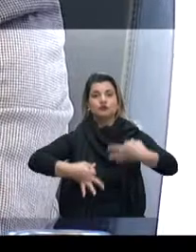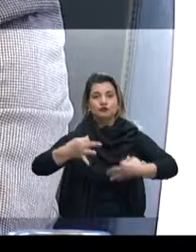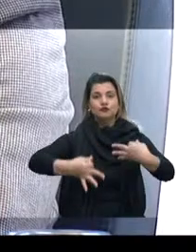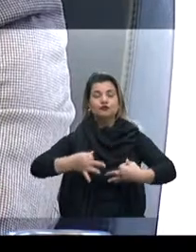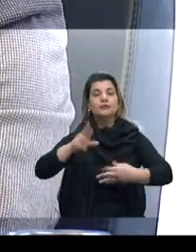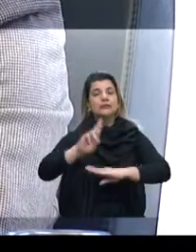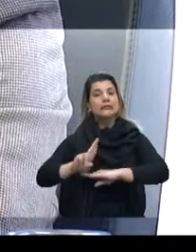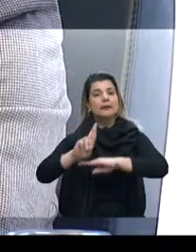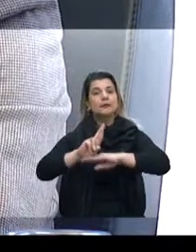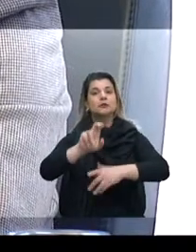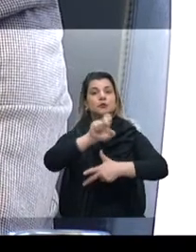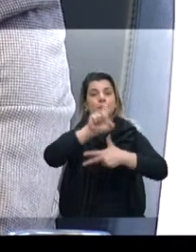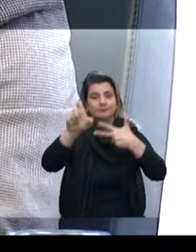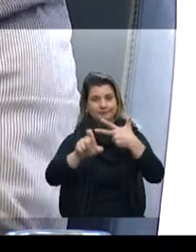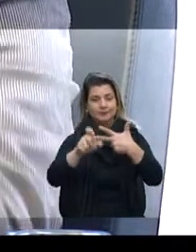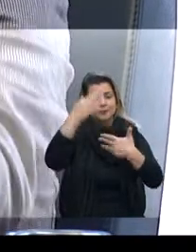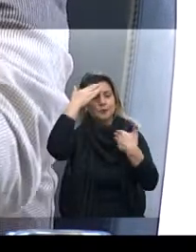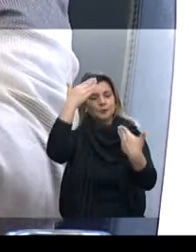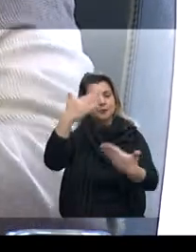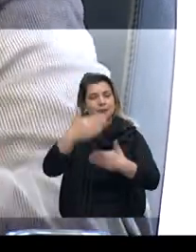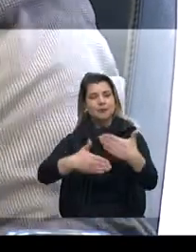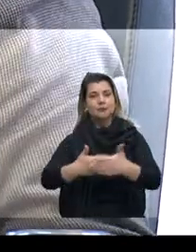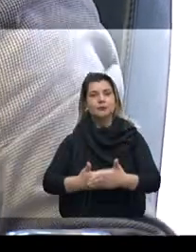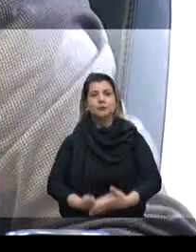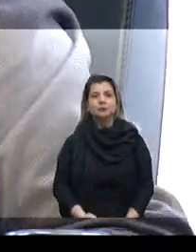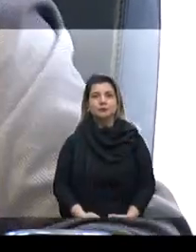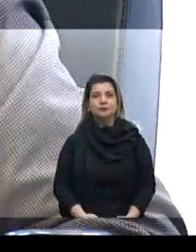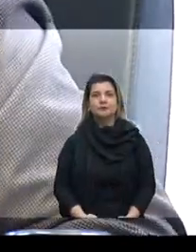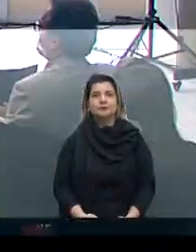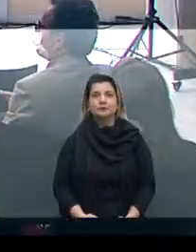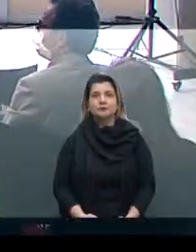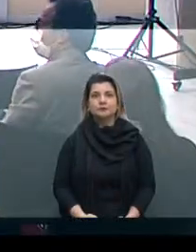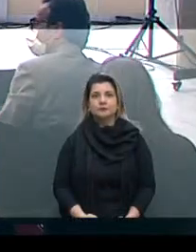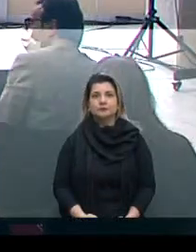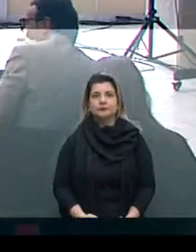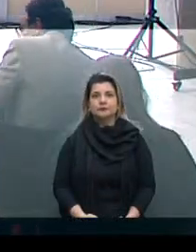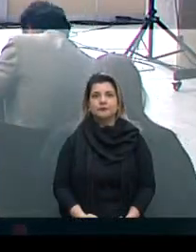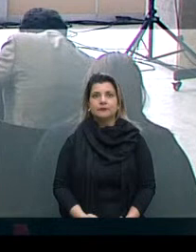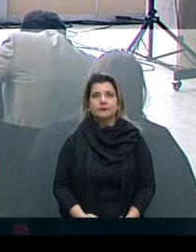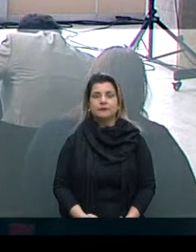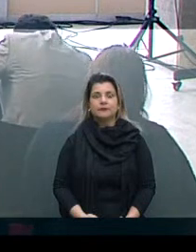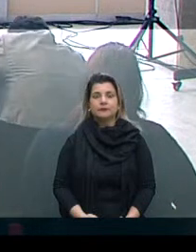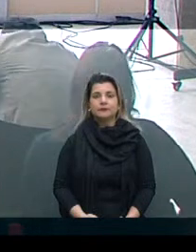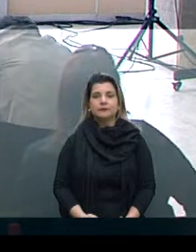representa o Poder Executivo. Muito obrigado a todos. Obrigado. Obrigado.